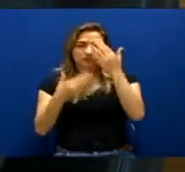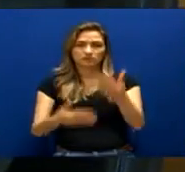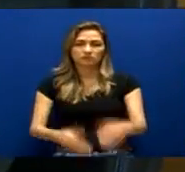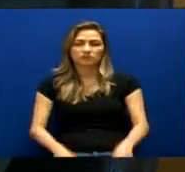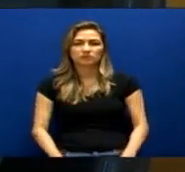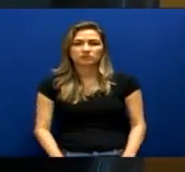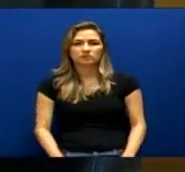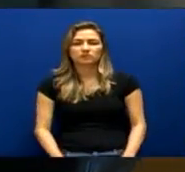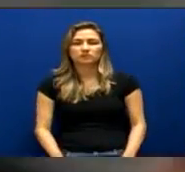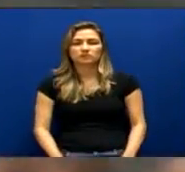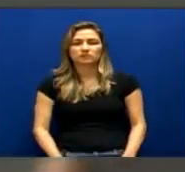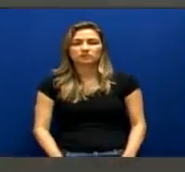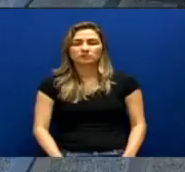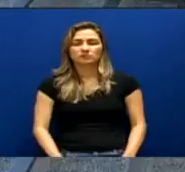Rosa, vou colocar agora... Obrigado. Obrigado.